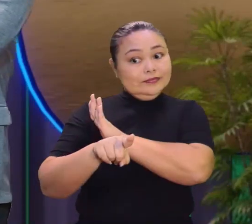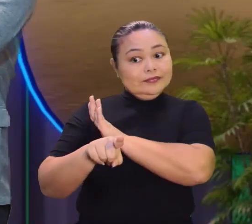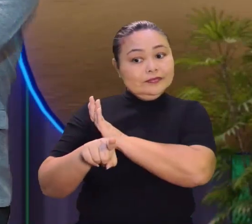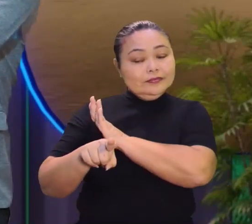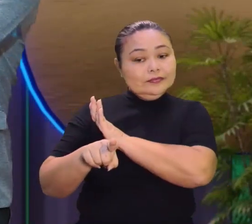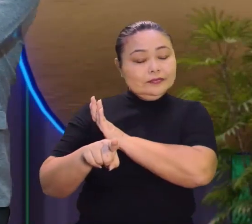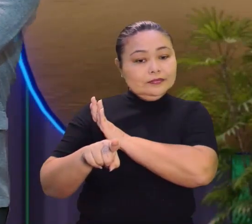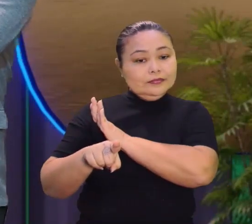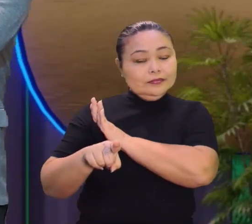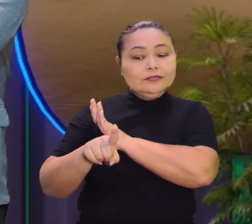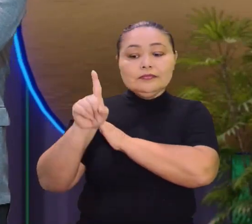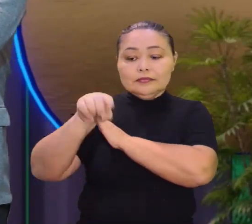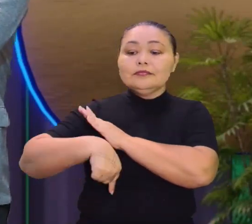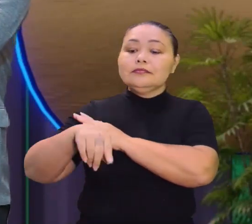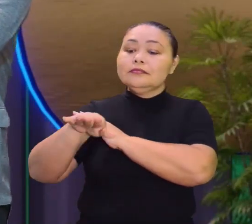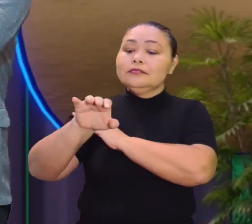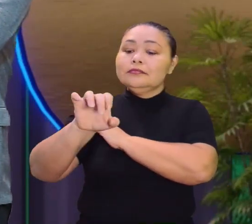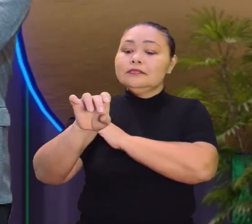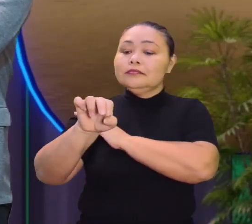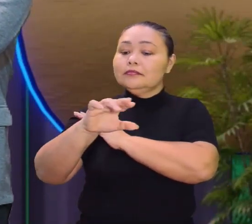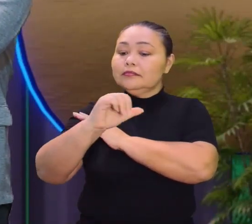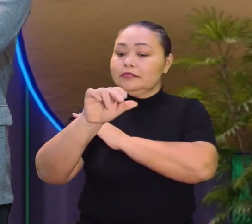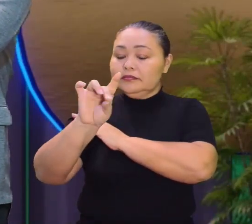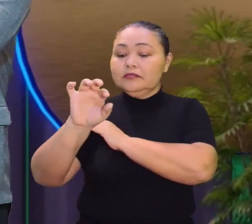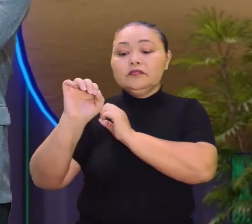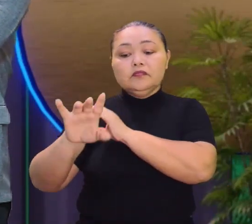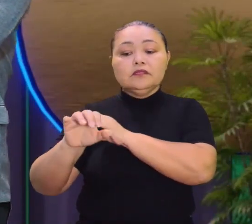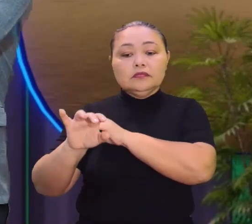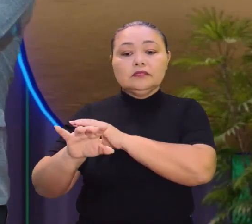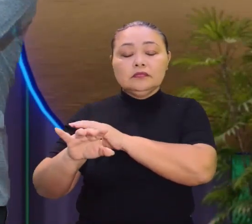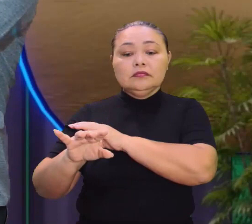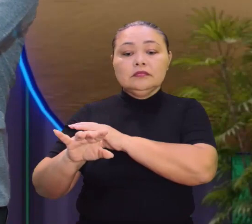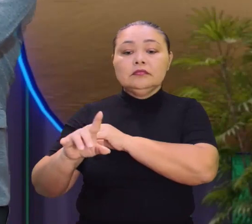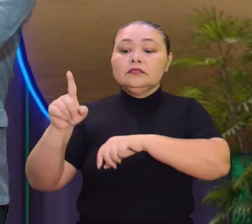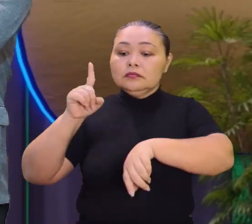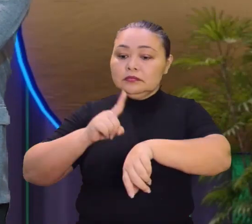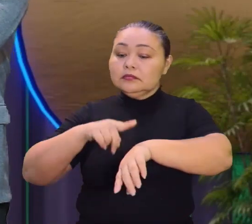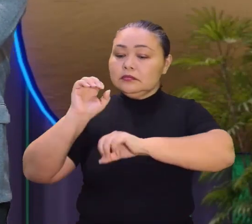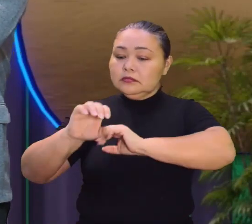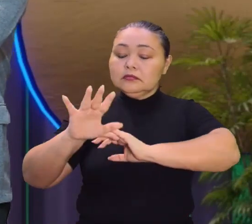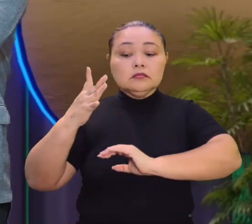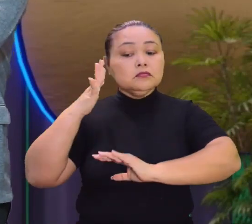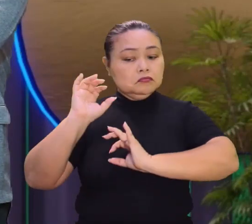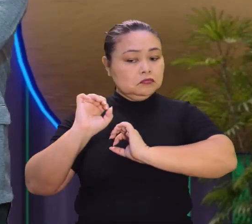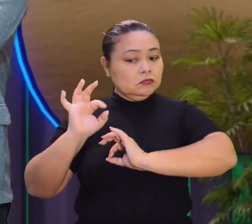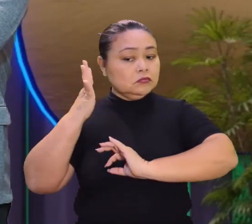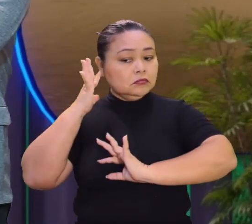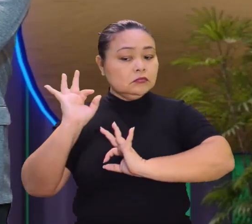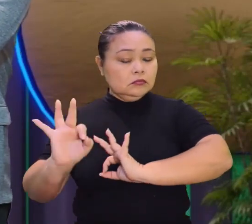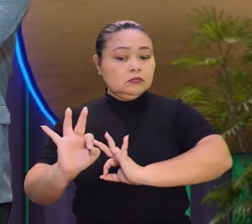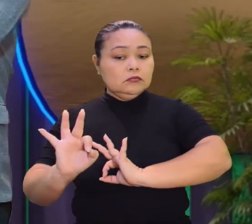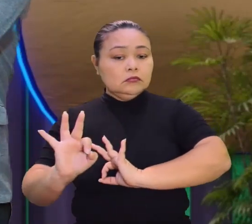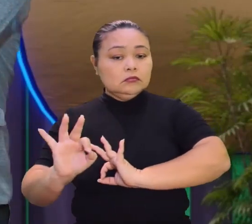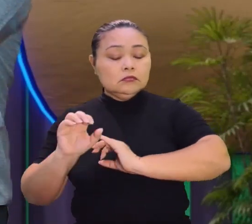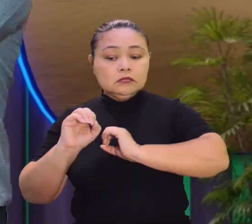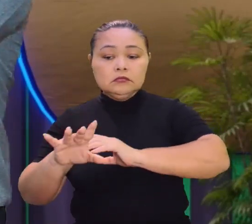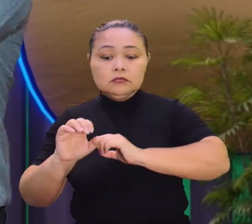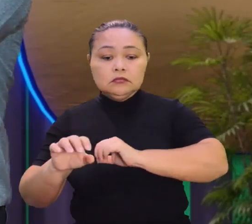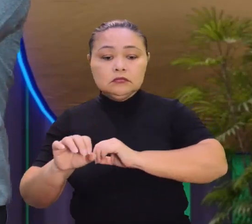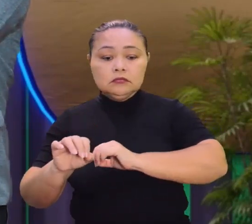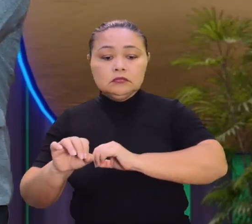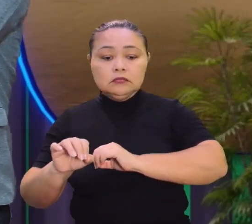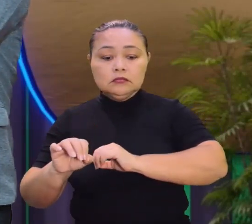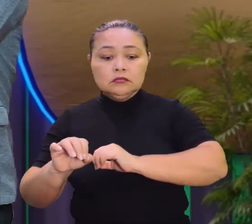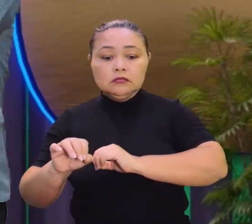Você acha que você é um educador? Sou um educador. Você é um educador? O teu ensino é com qualidade? Com certeza. Você